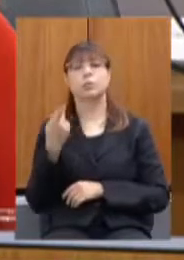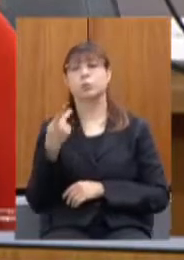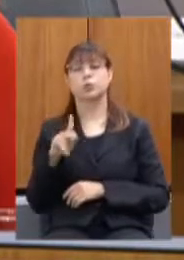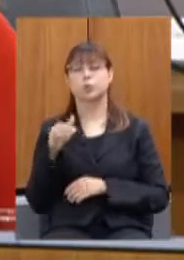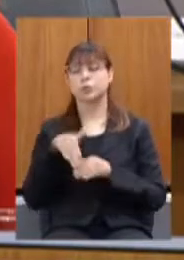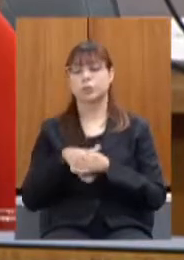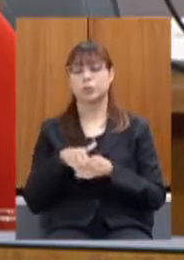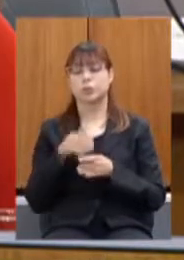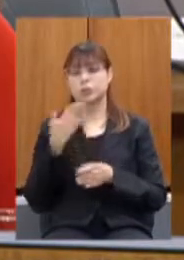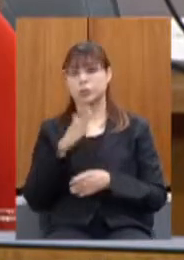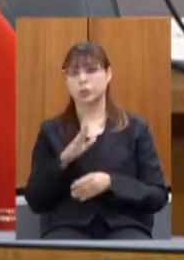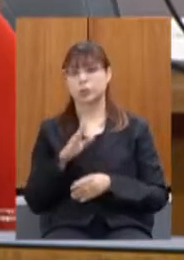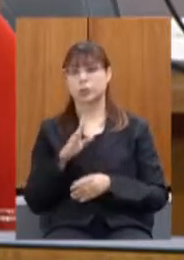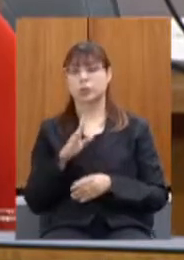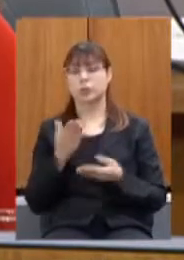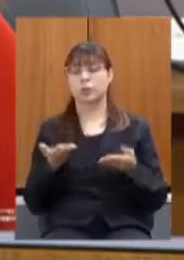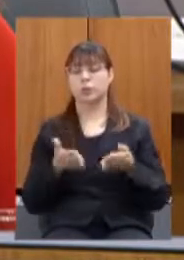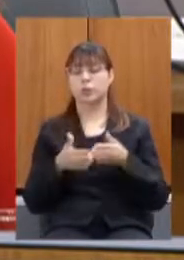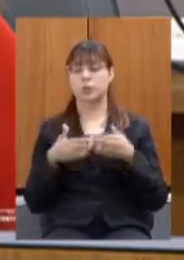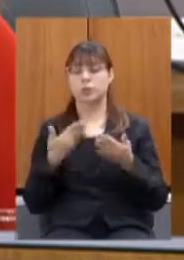requerimentos apresentados